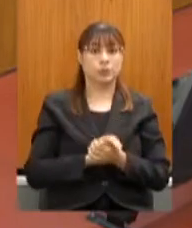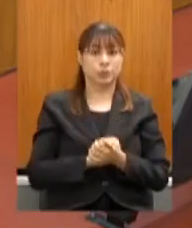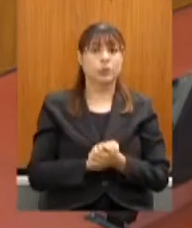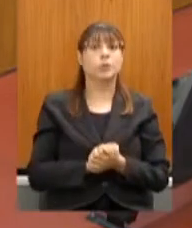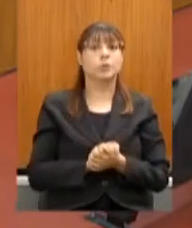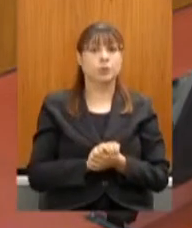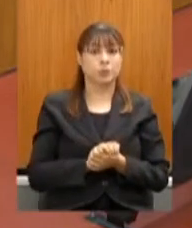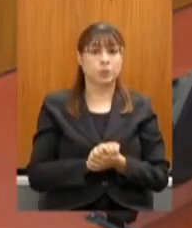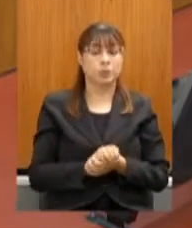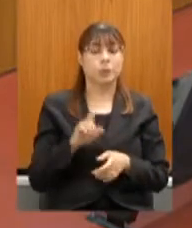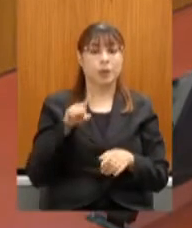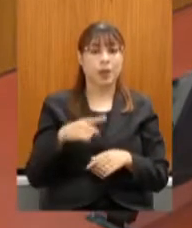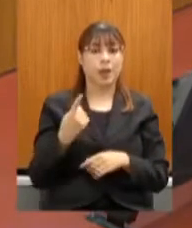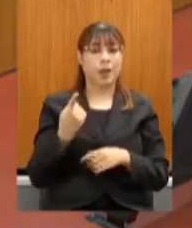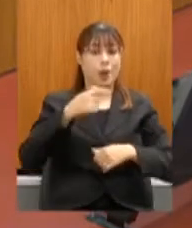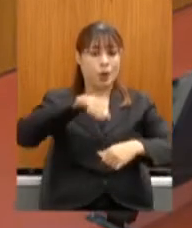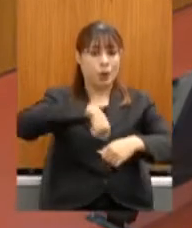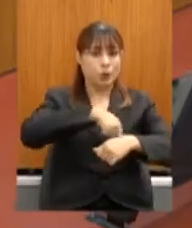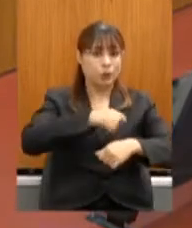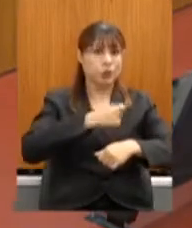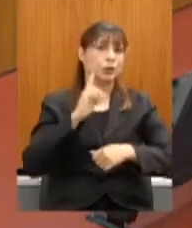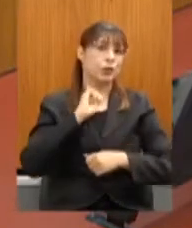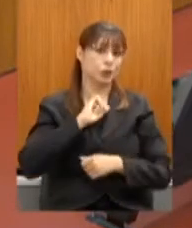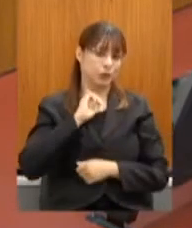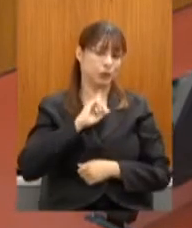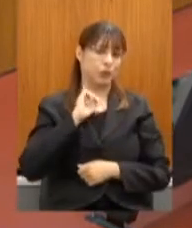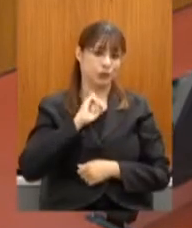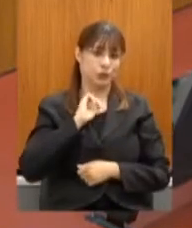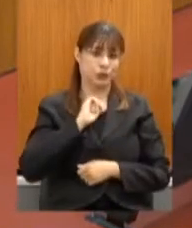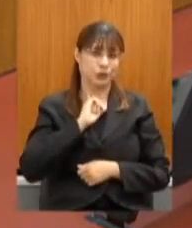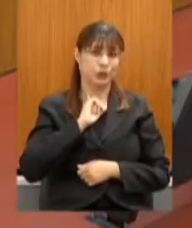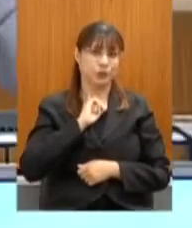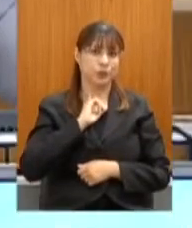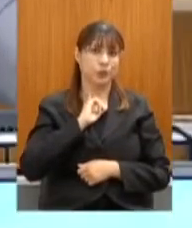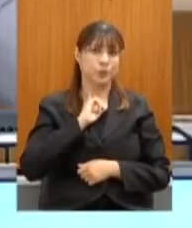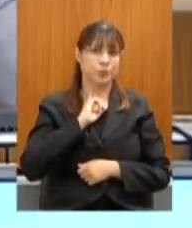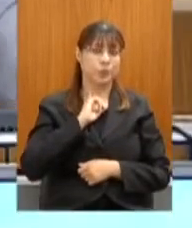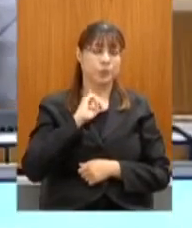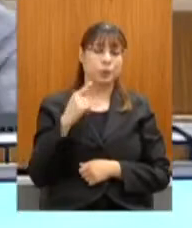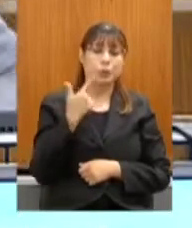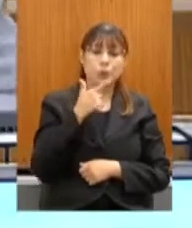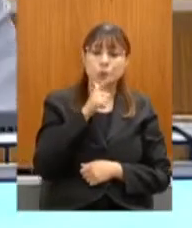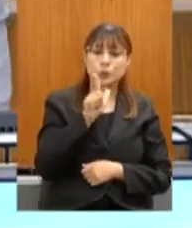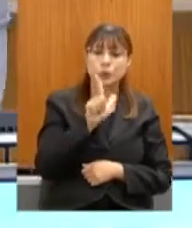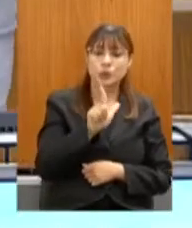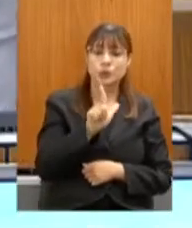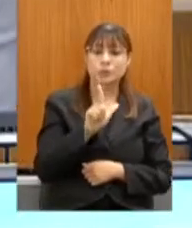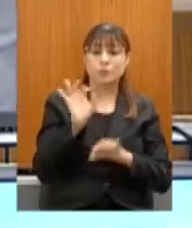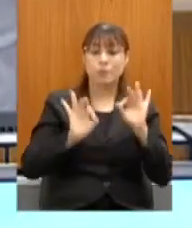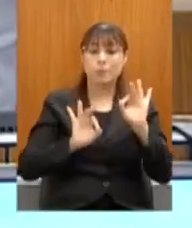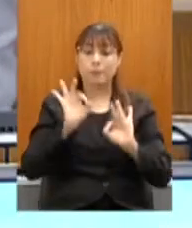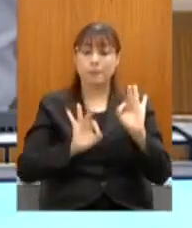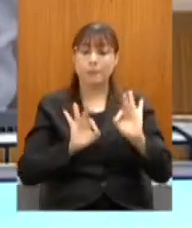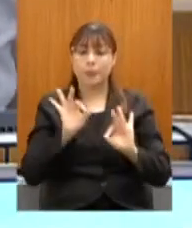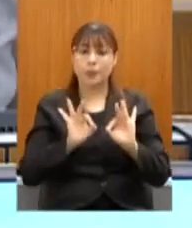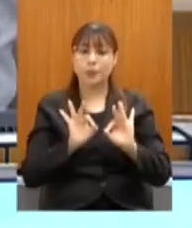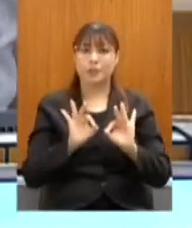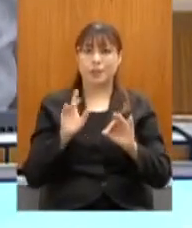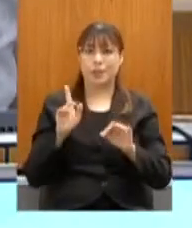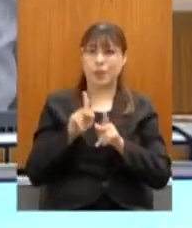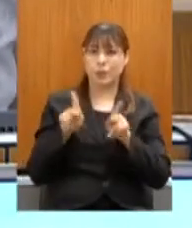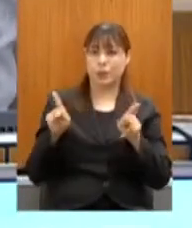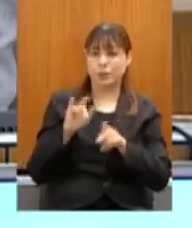é realmente a cozinha mineira. Então, nós conseguimos que o plano aqui foi aqui, o professor Irineu que